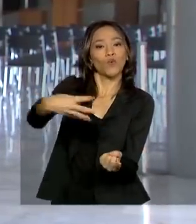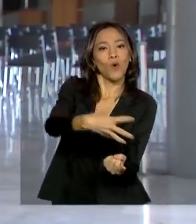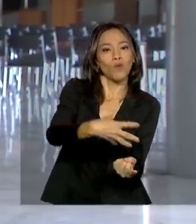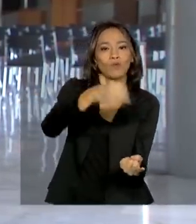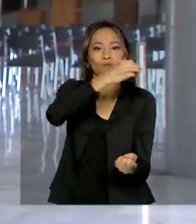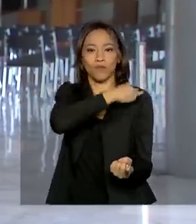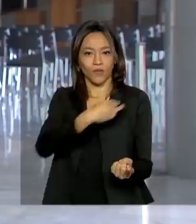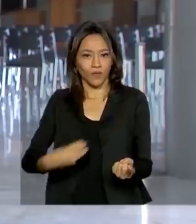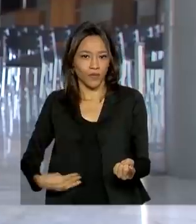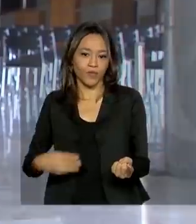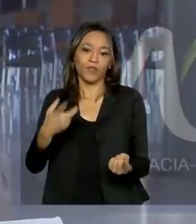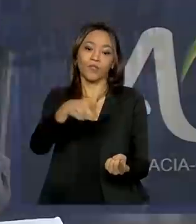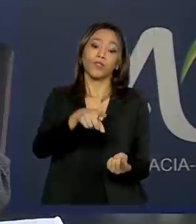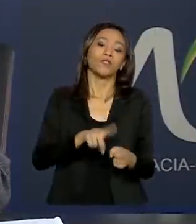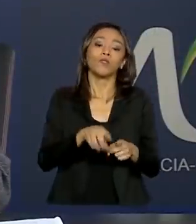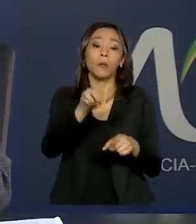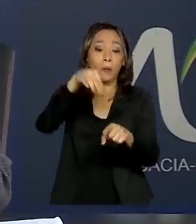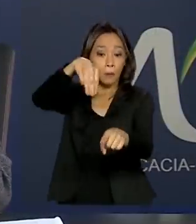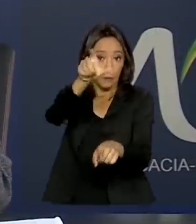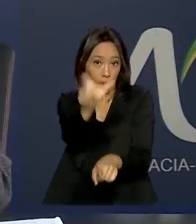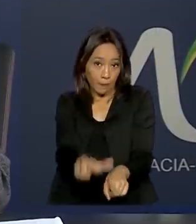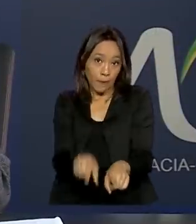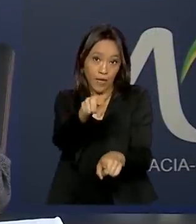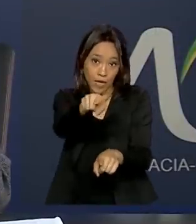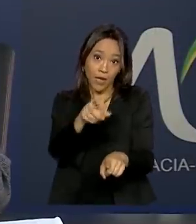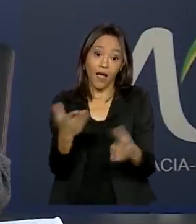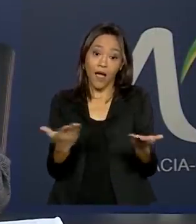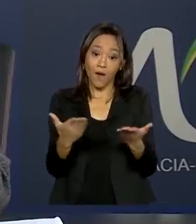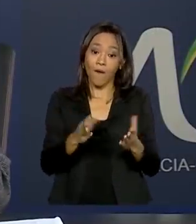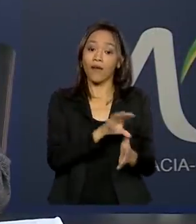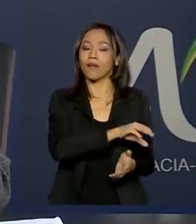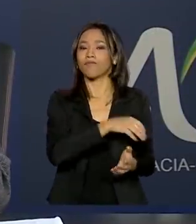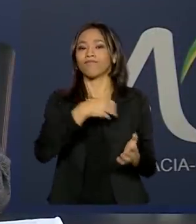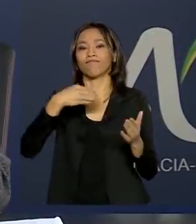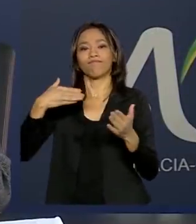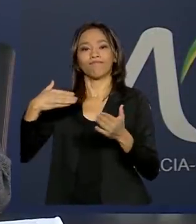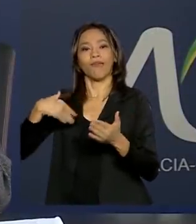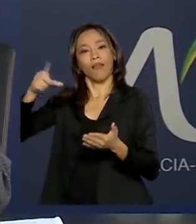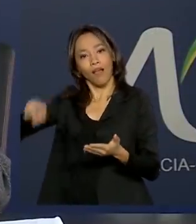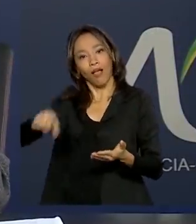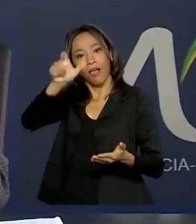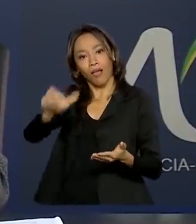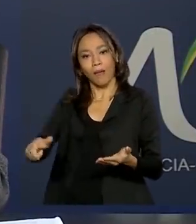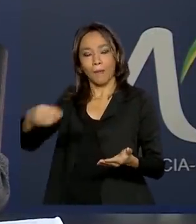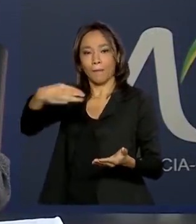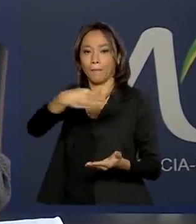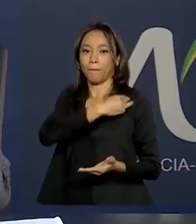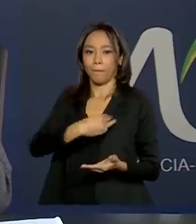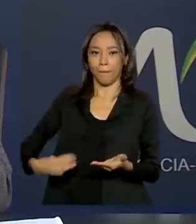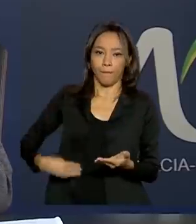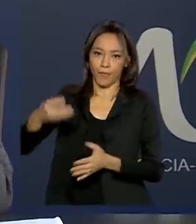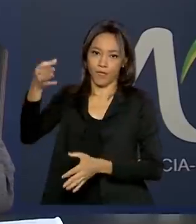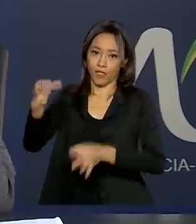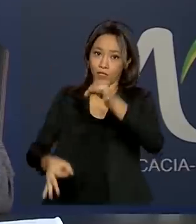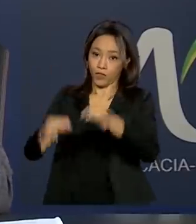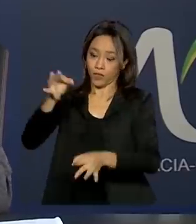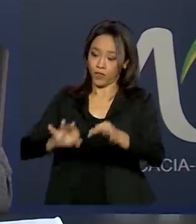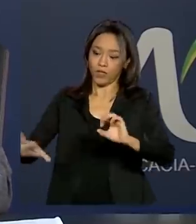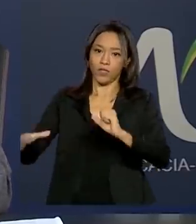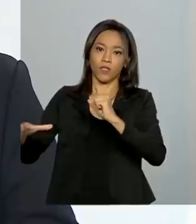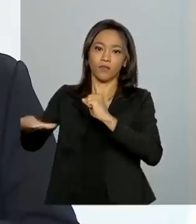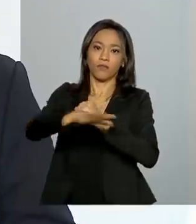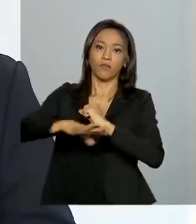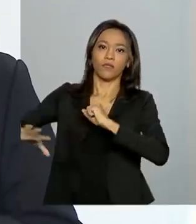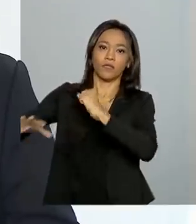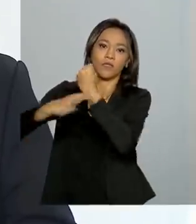Luiz Mendonça deixa a Advocacia-Geral da União para assumir o comando do Ministério da Justiça e Segurança Pública, prometendo uma